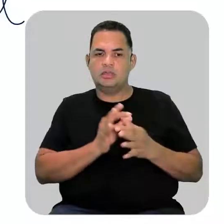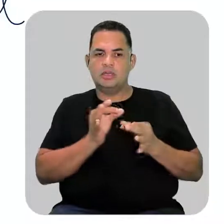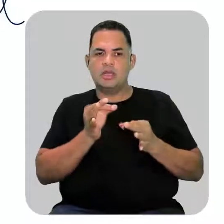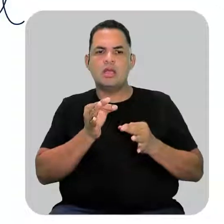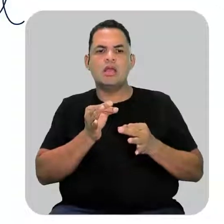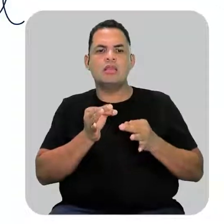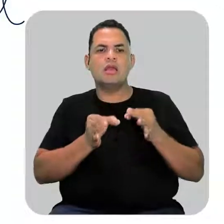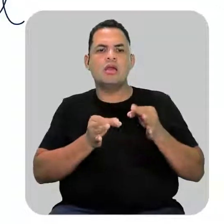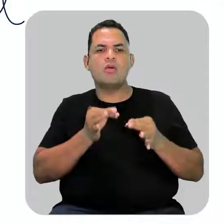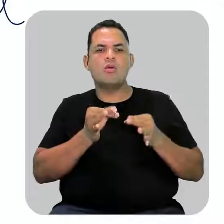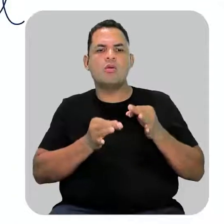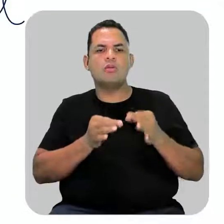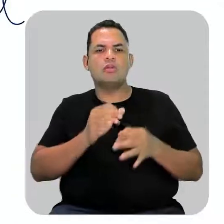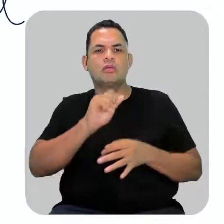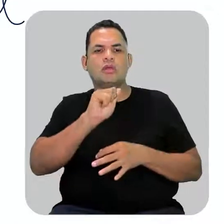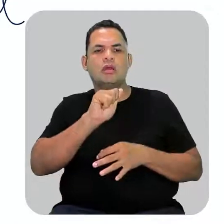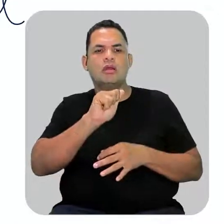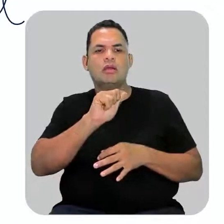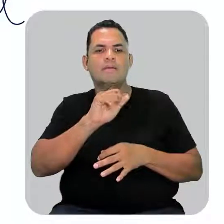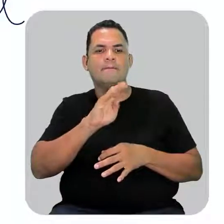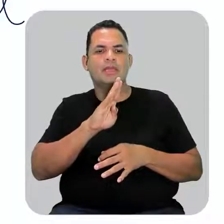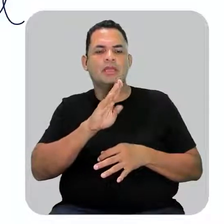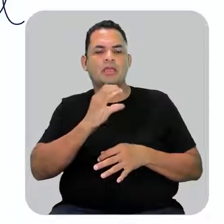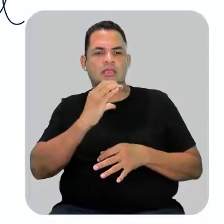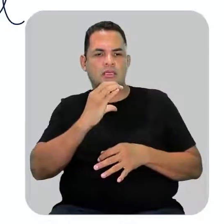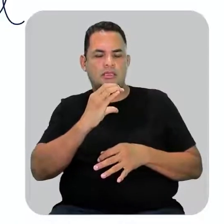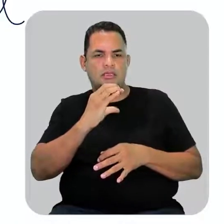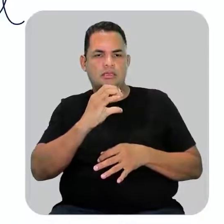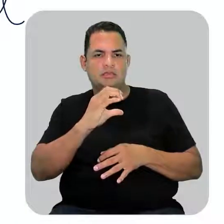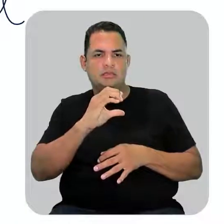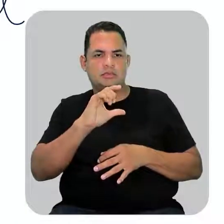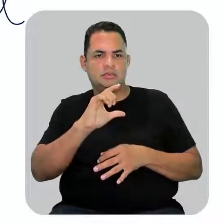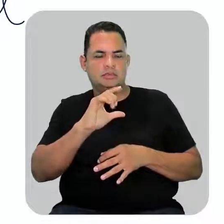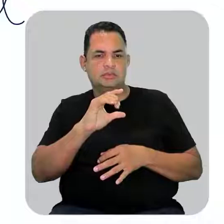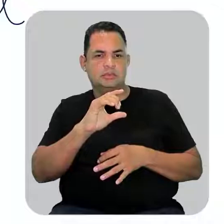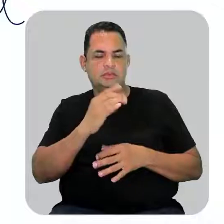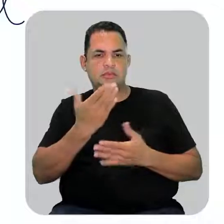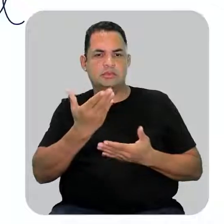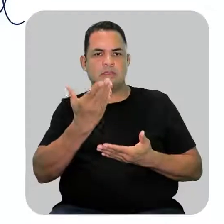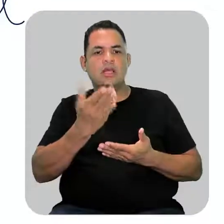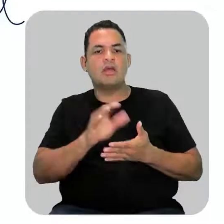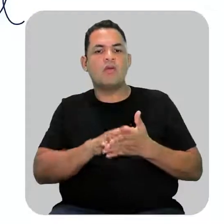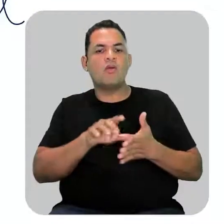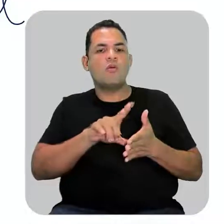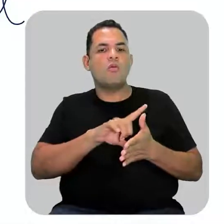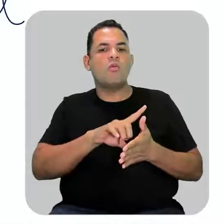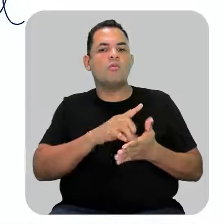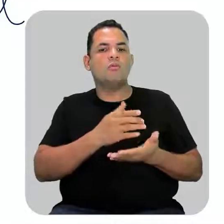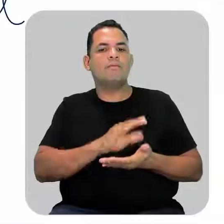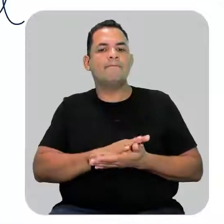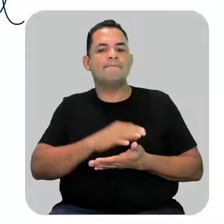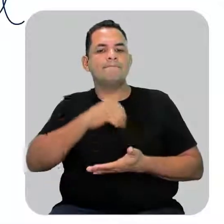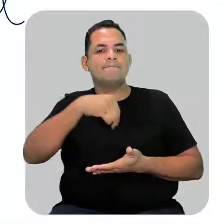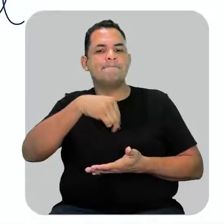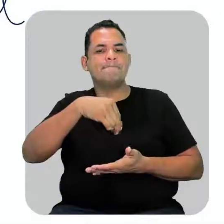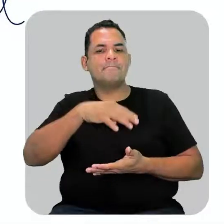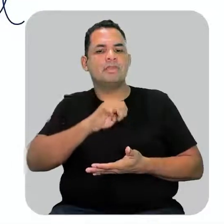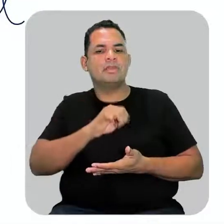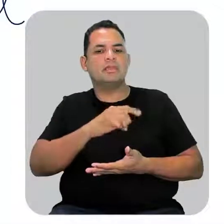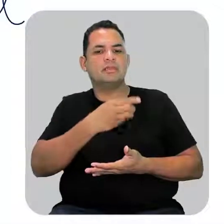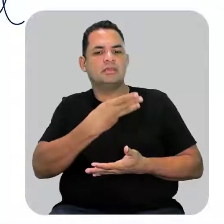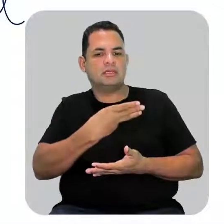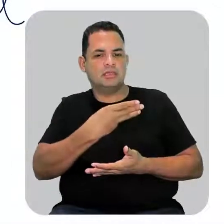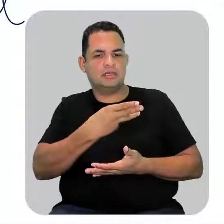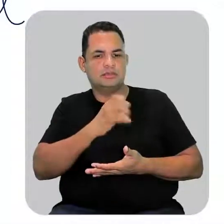alfabética eu vou colocar o etil antes do metil. Então, vai ficar como? 3